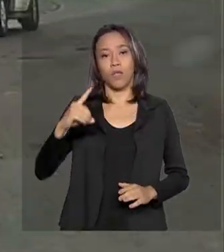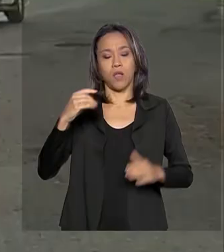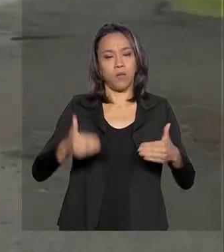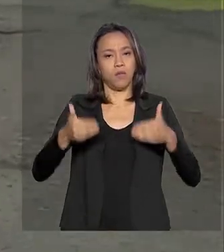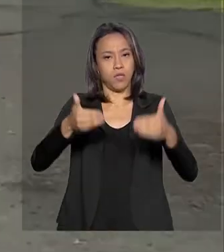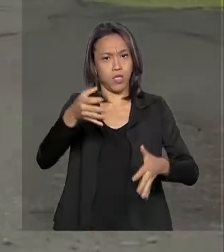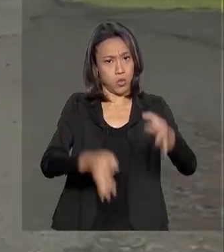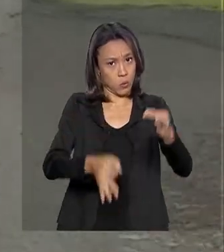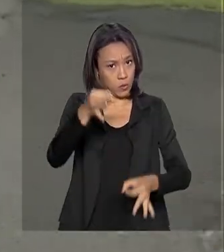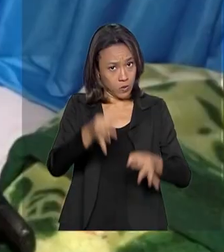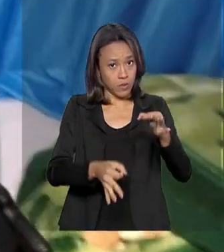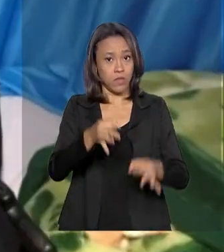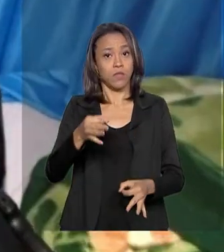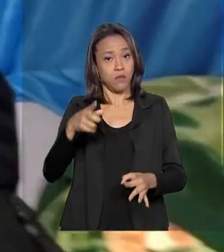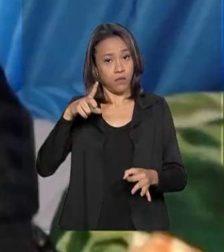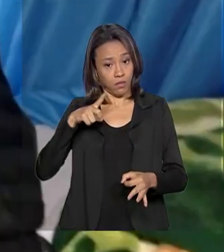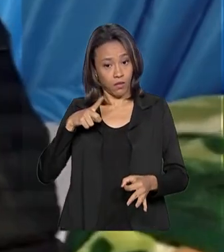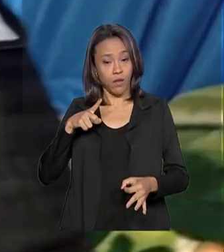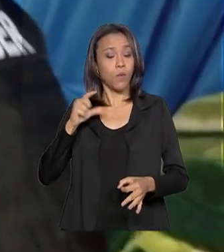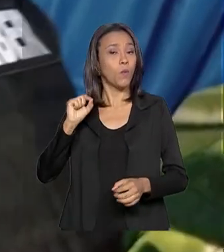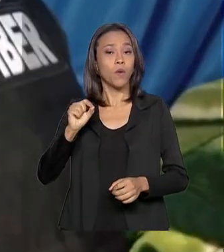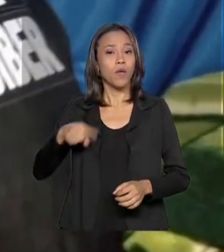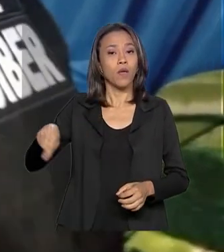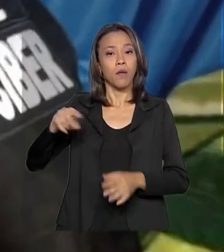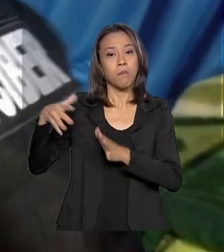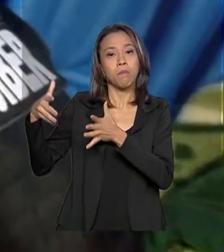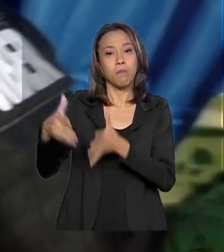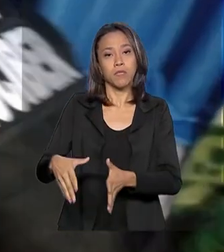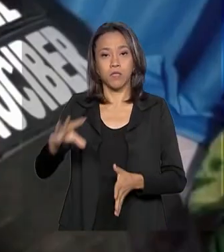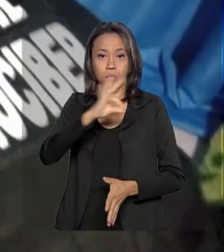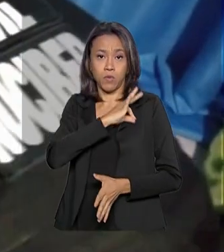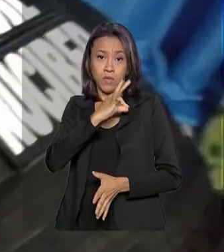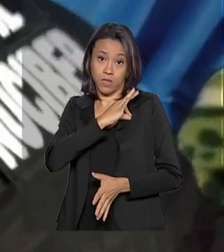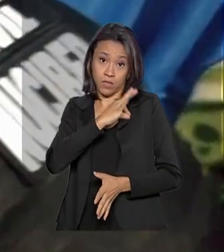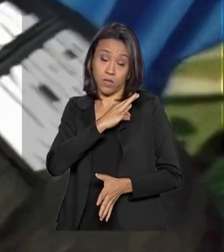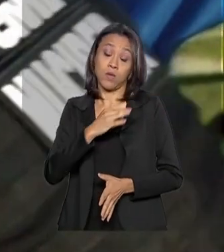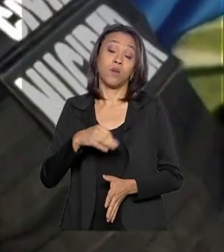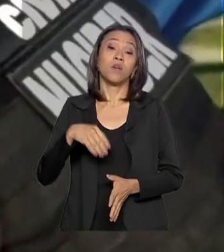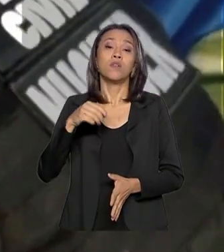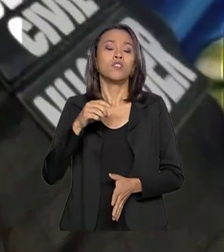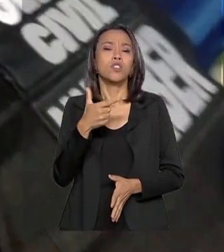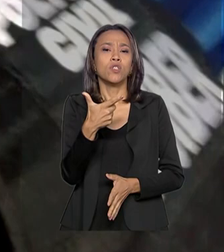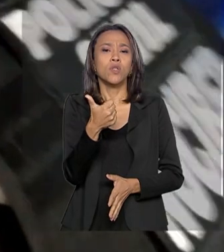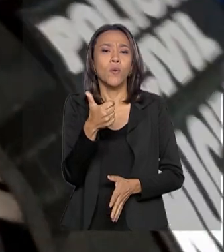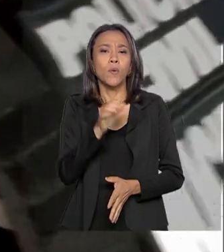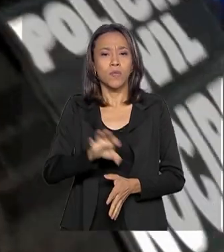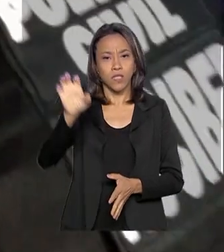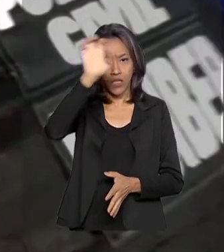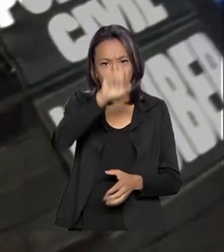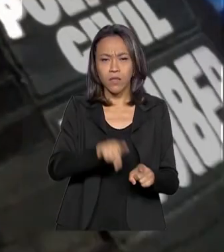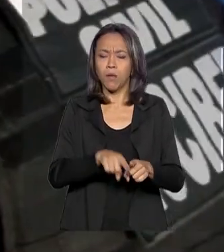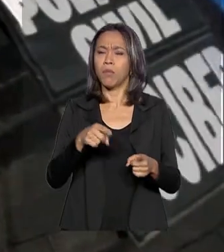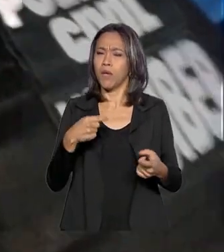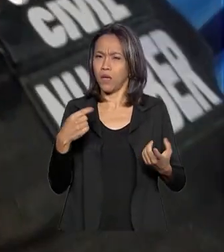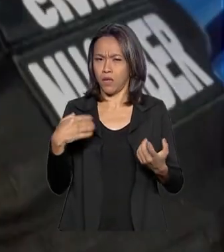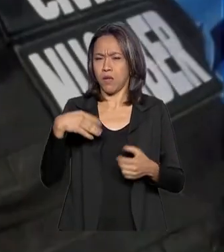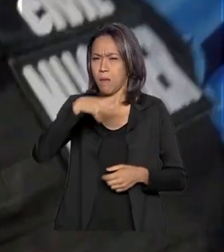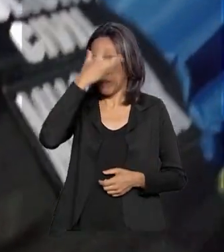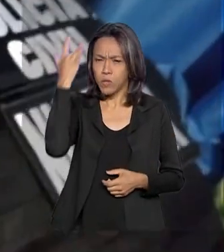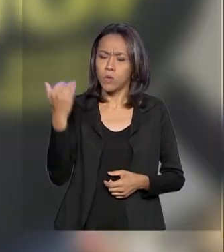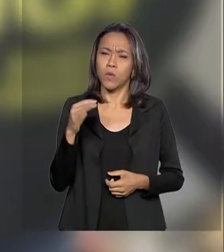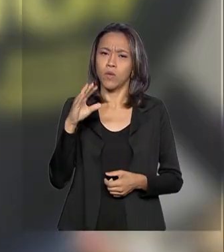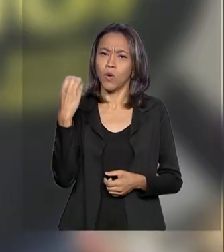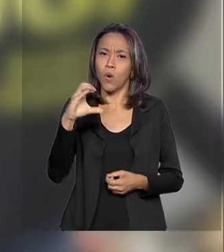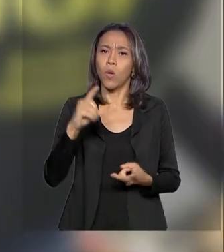e Segurança Pública e tem a participação das polícias civis de 12 estados, além de agentes da Colômbia, dos Estados Unidos, do